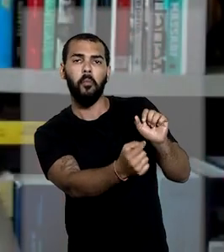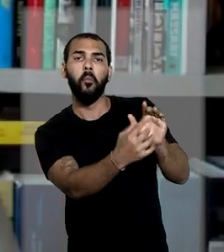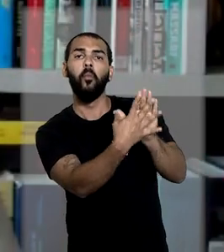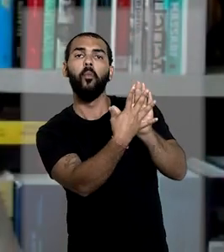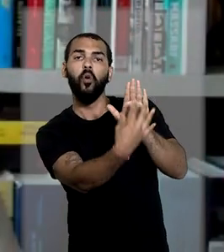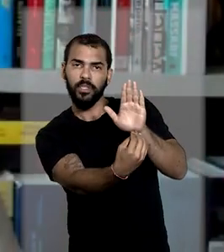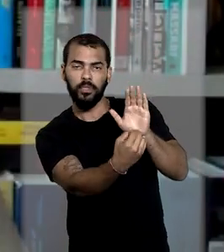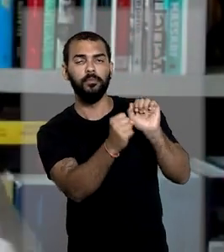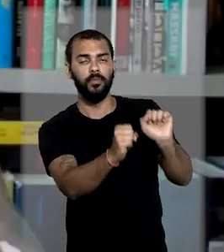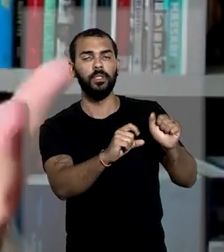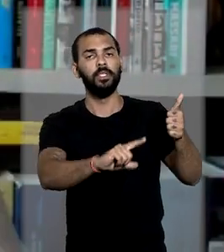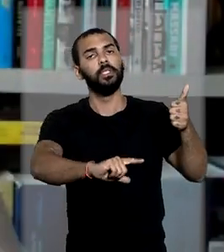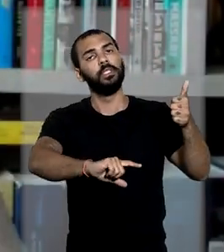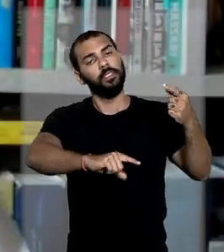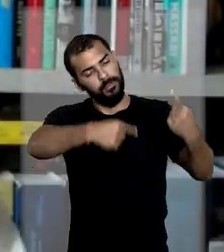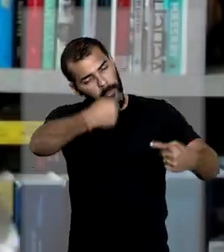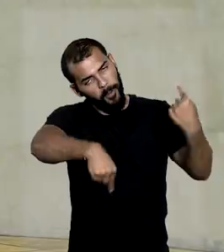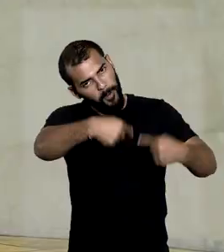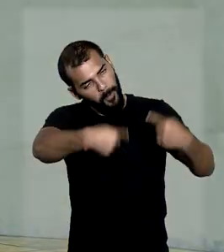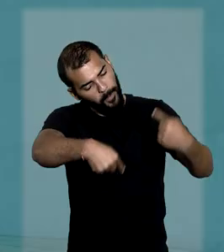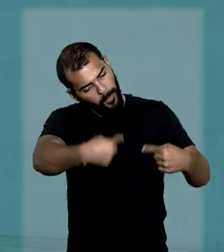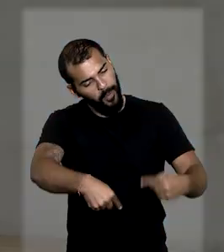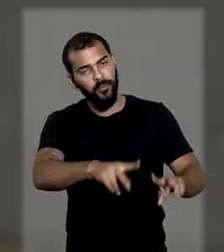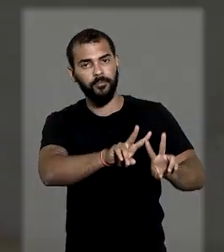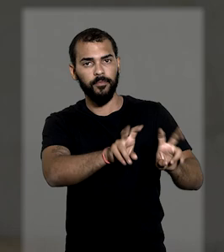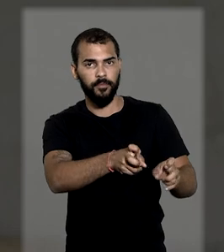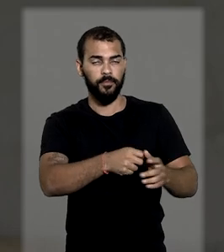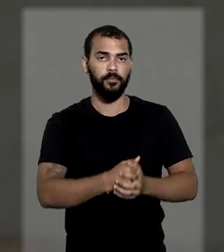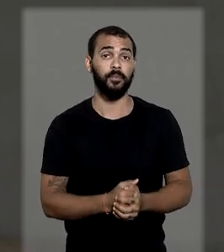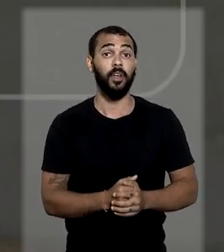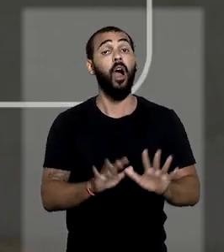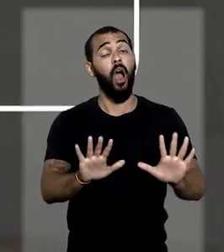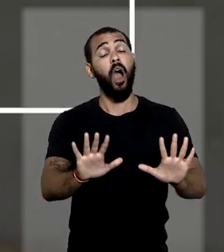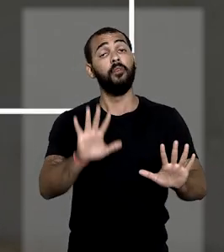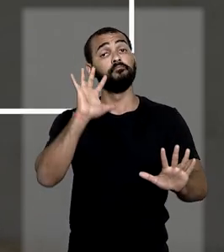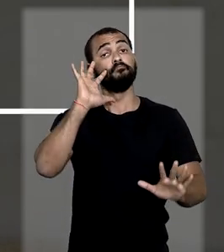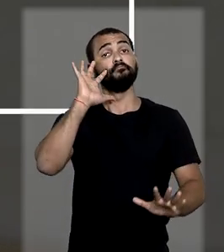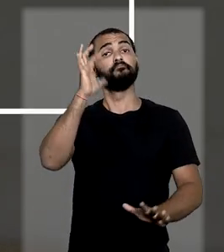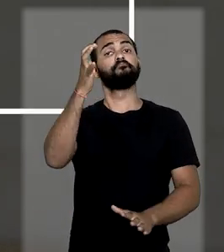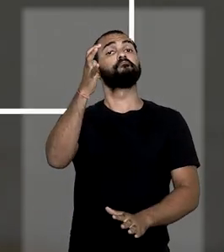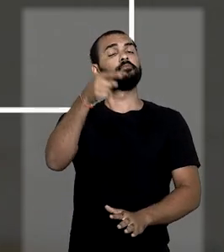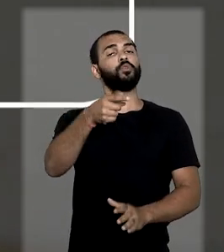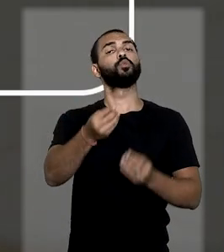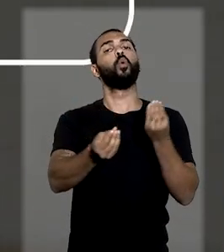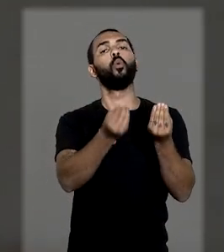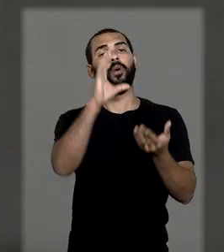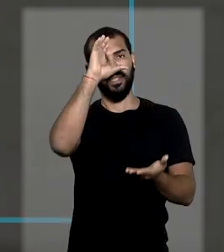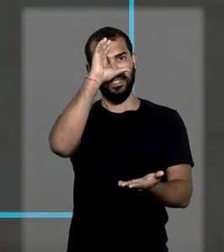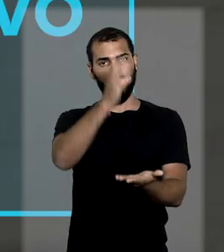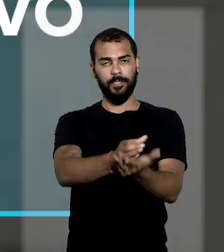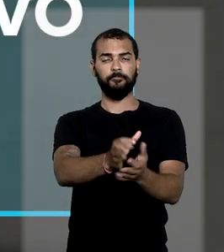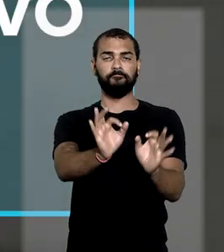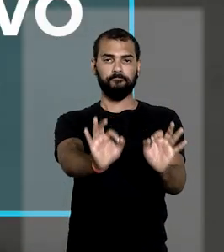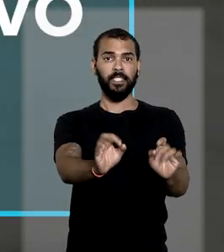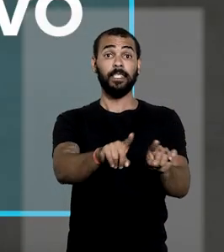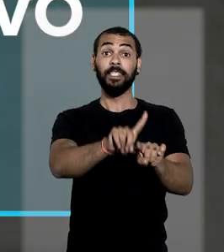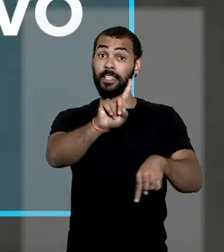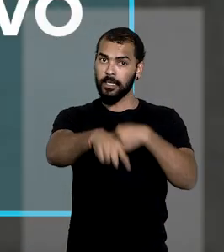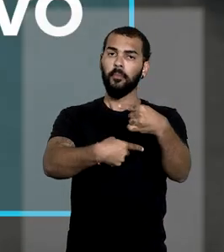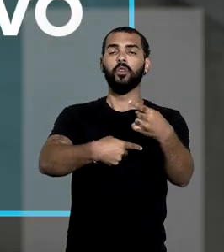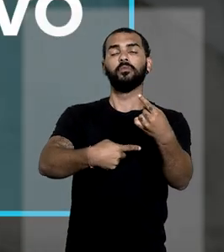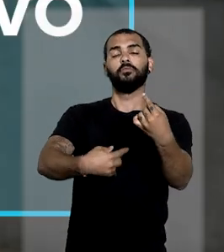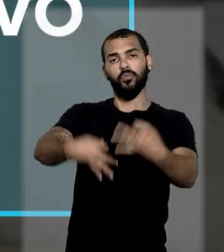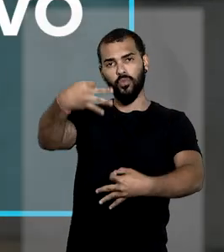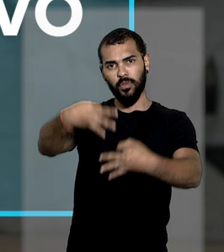para que a discussão seja travada. Os ministros consolidam a tese e após o julgamento do recurso repetitivo, a